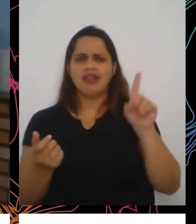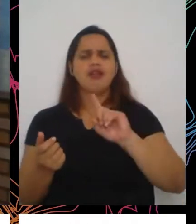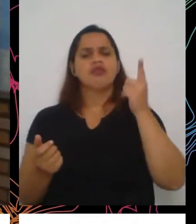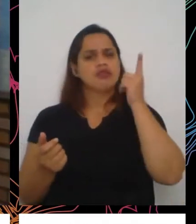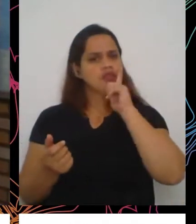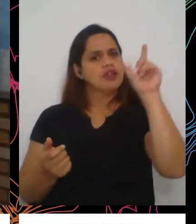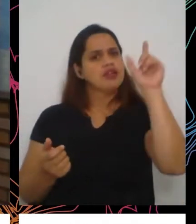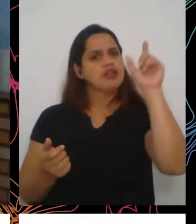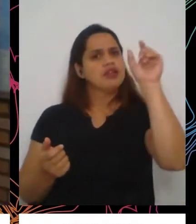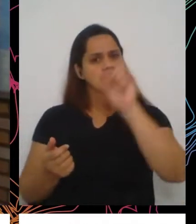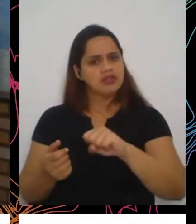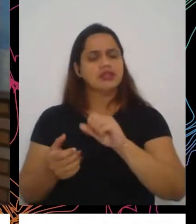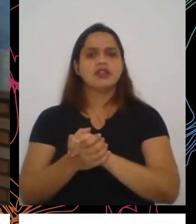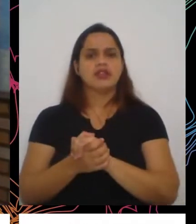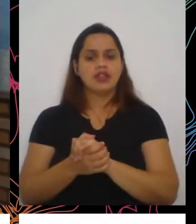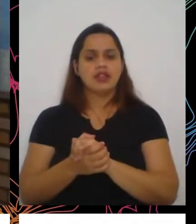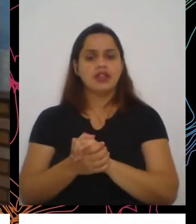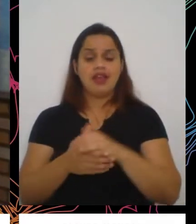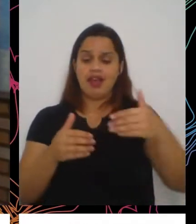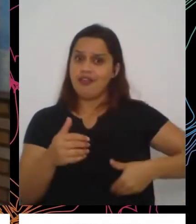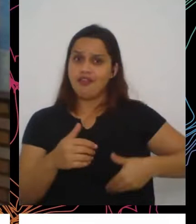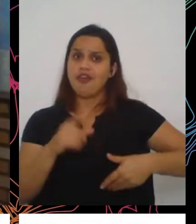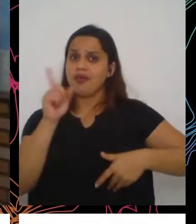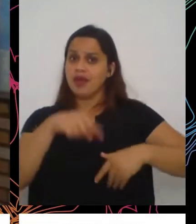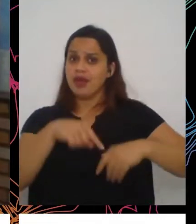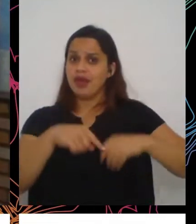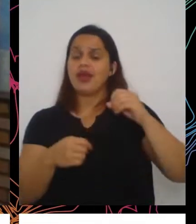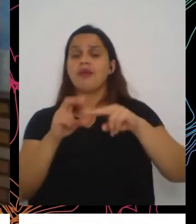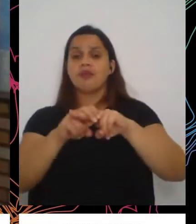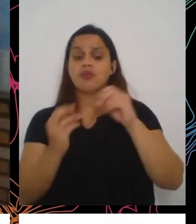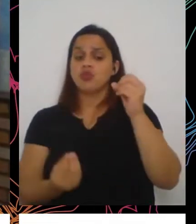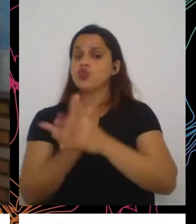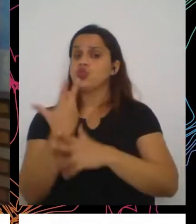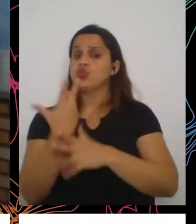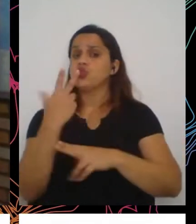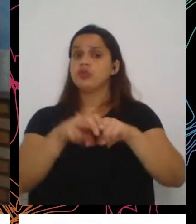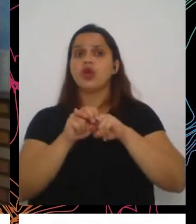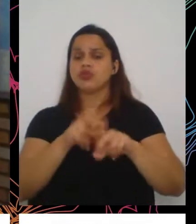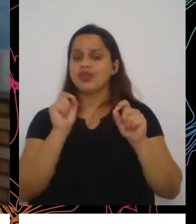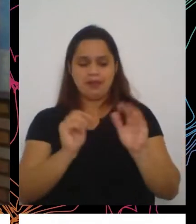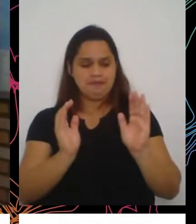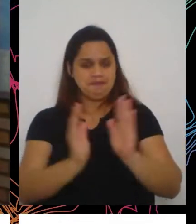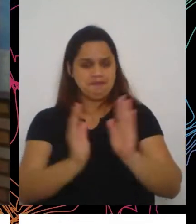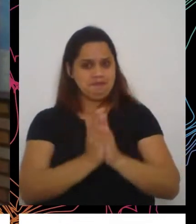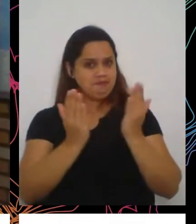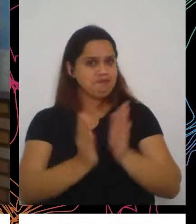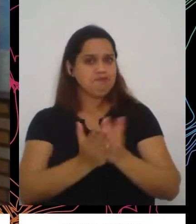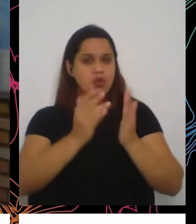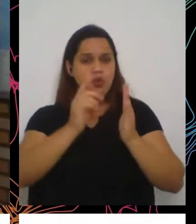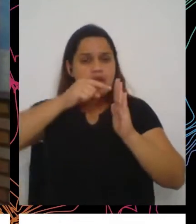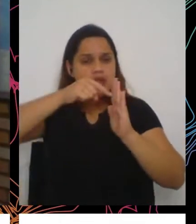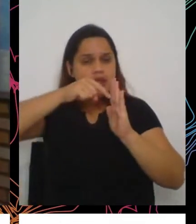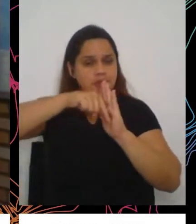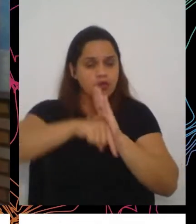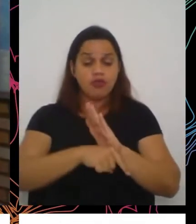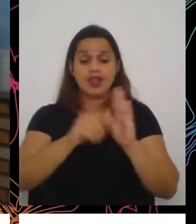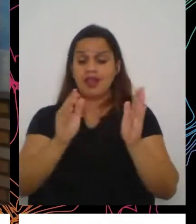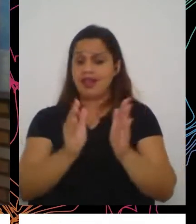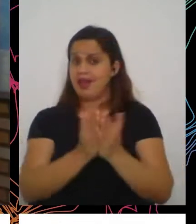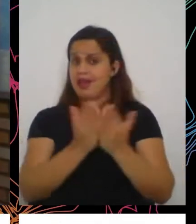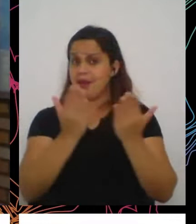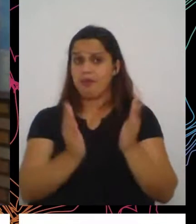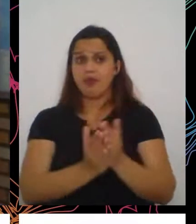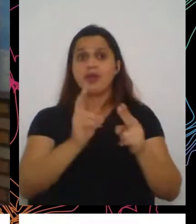a fome é fruto da extrema pobreza. E a extrema pobreza, ela é consequência do quê?